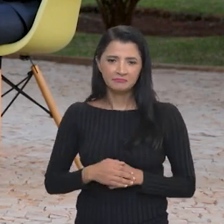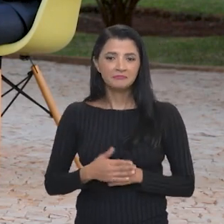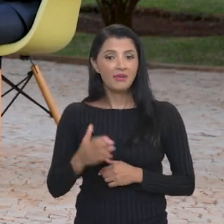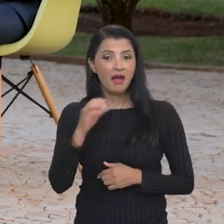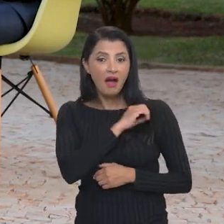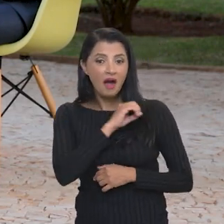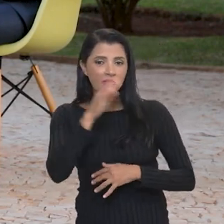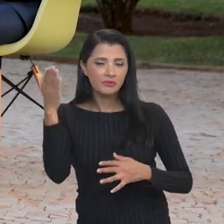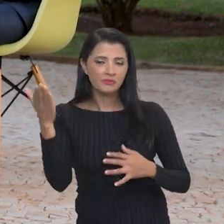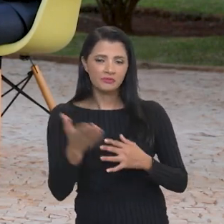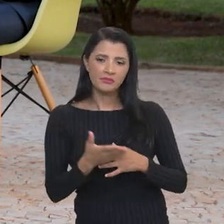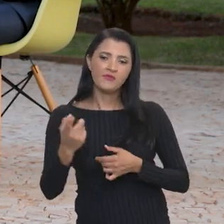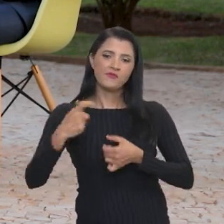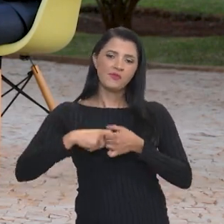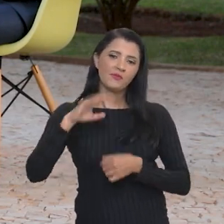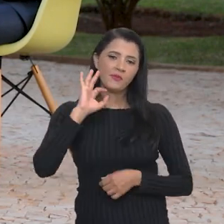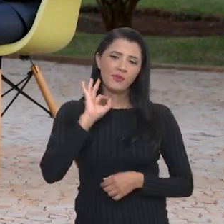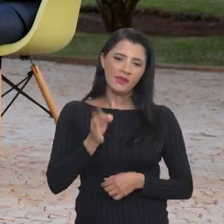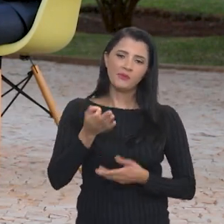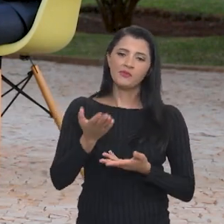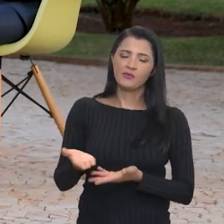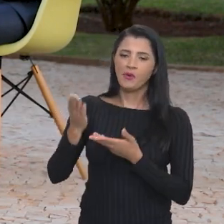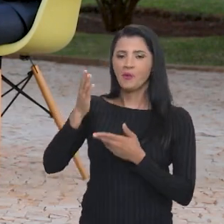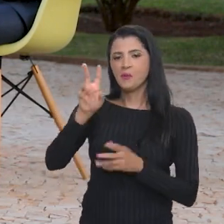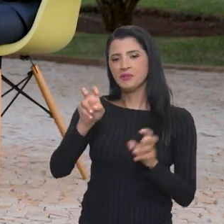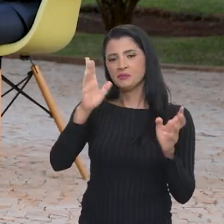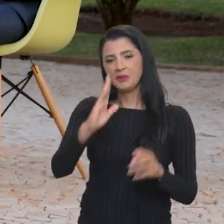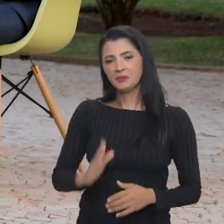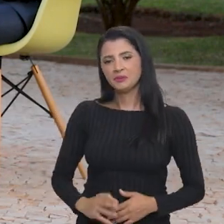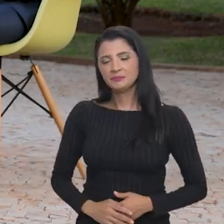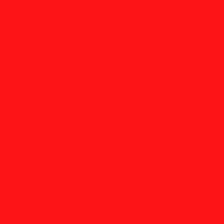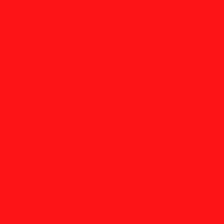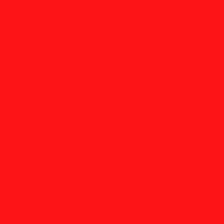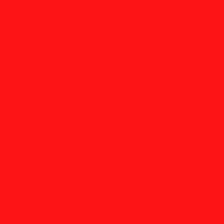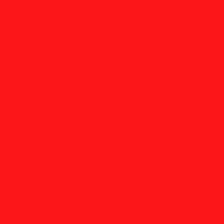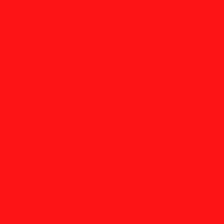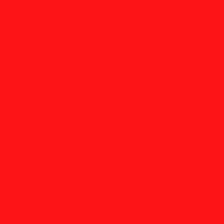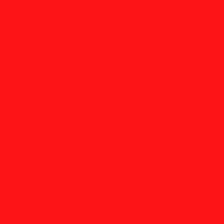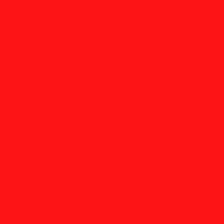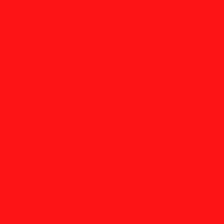Vamos fazer um breve intervalo e voltamos em instantes com o Brasil em pauta.